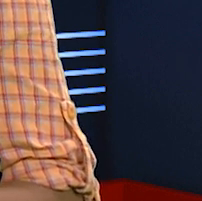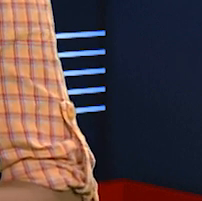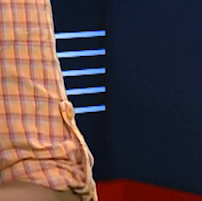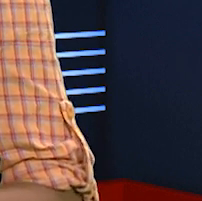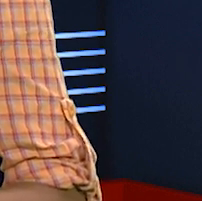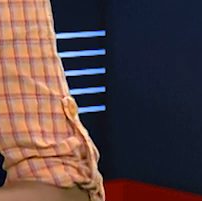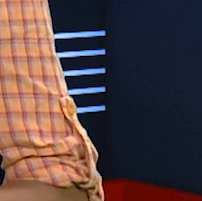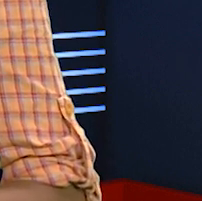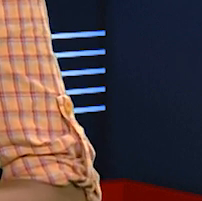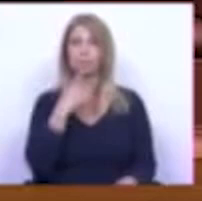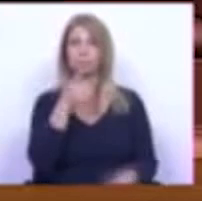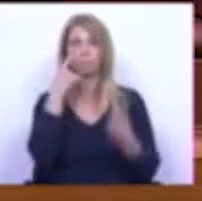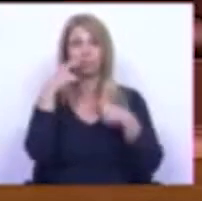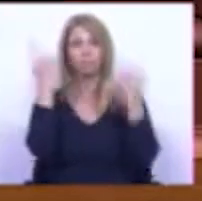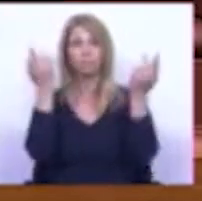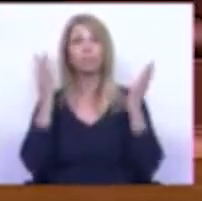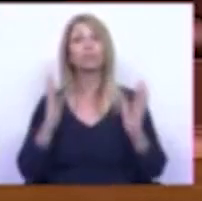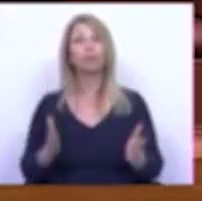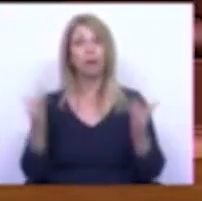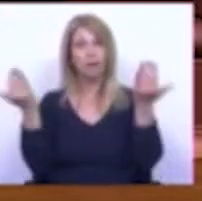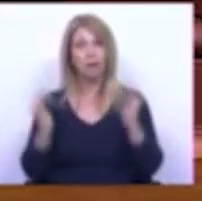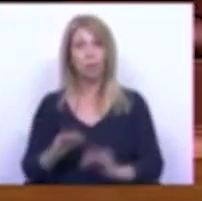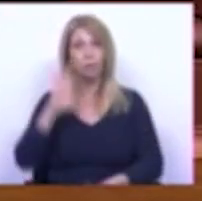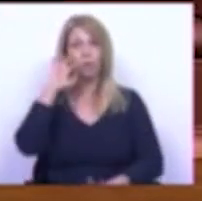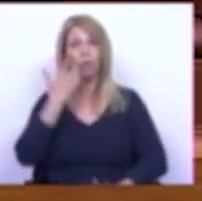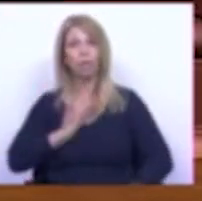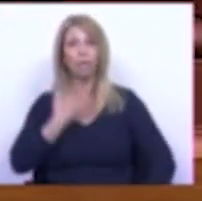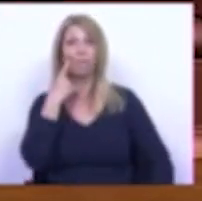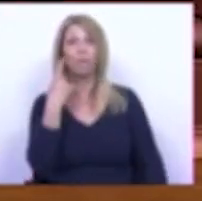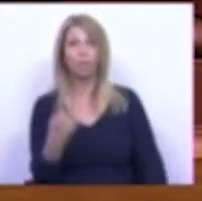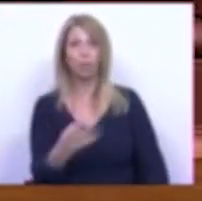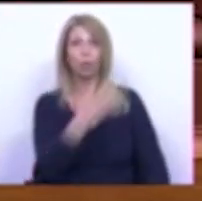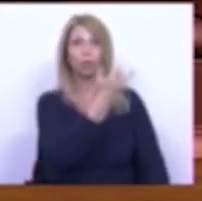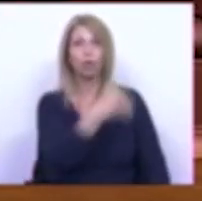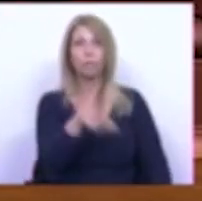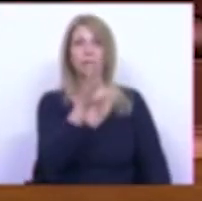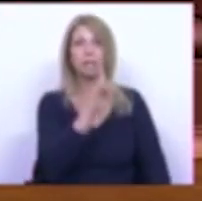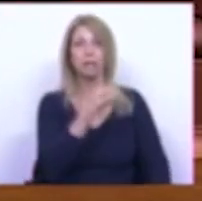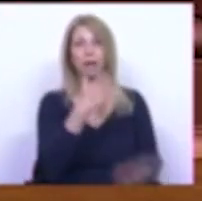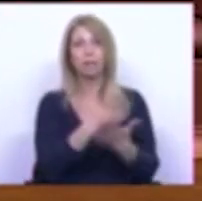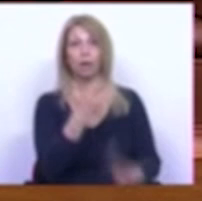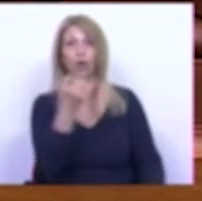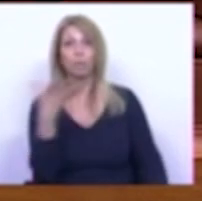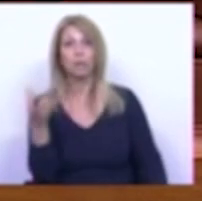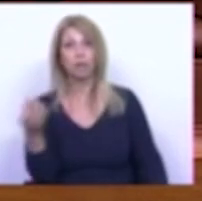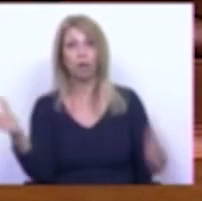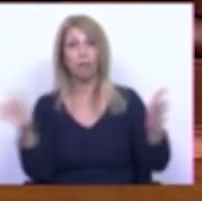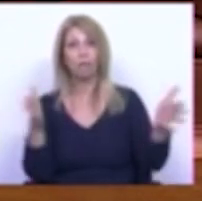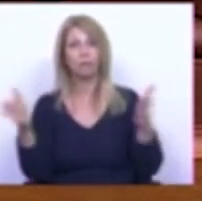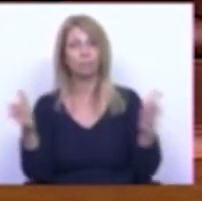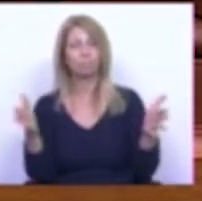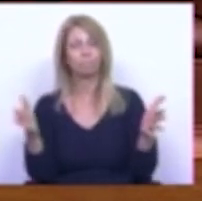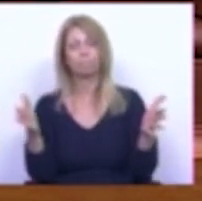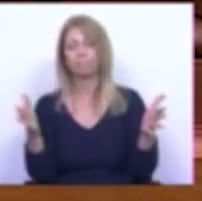longo dos próximos anos A redução do déficit que se verificou entre 2016 e 2019 não teve